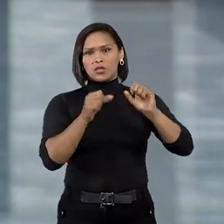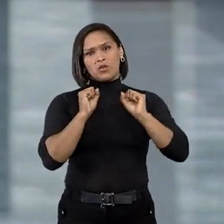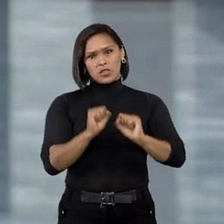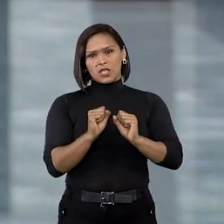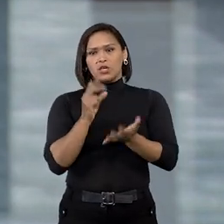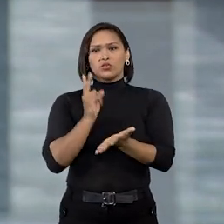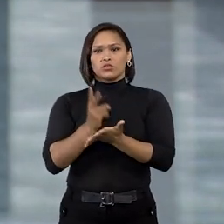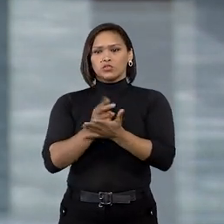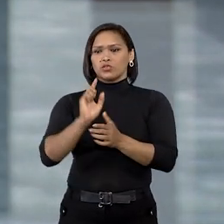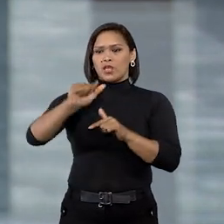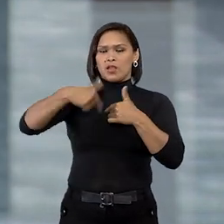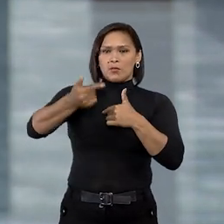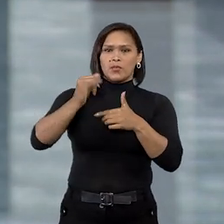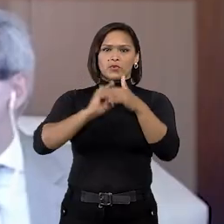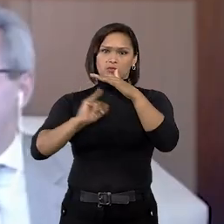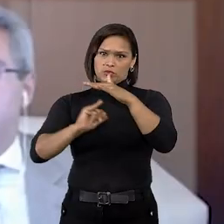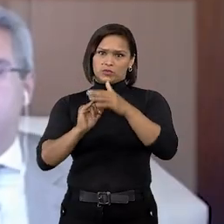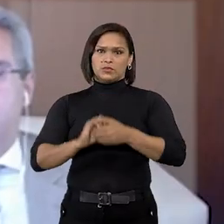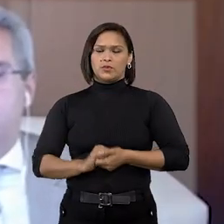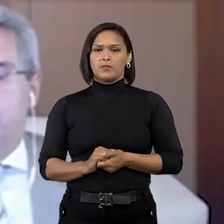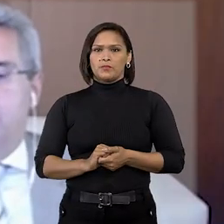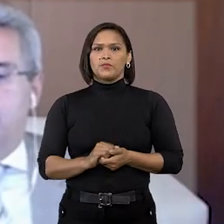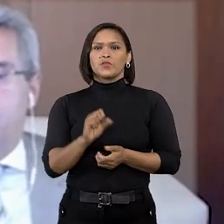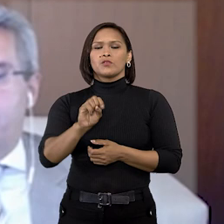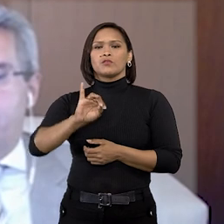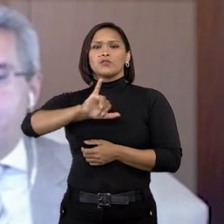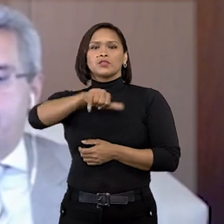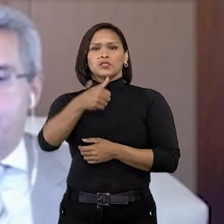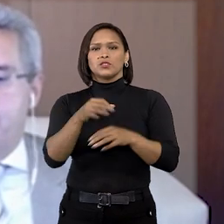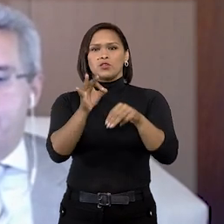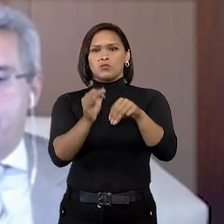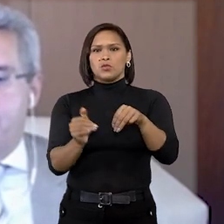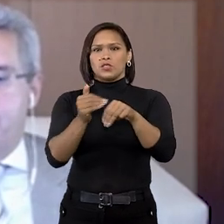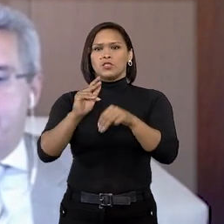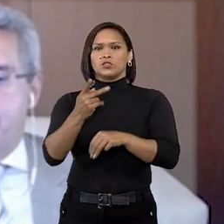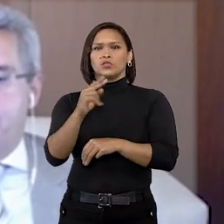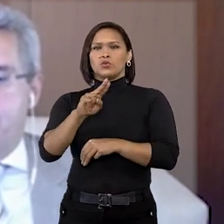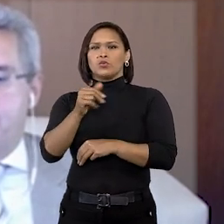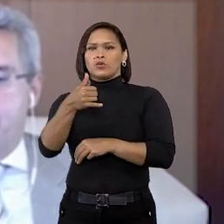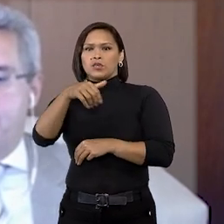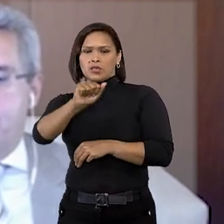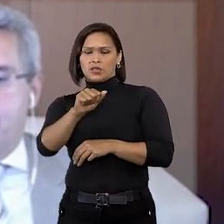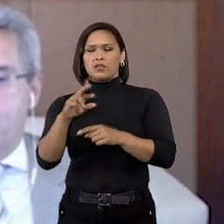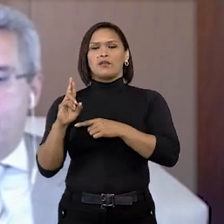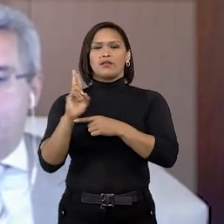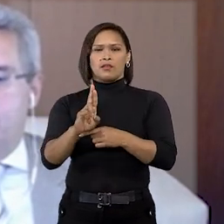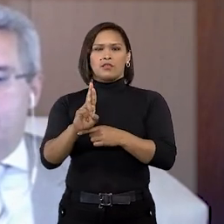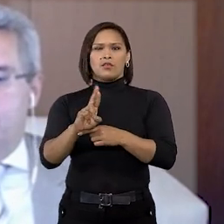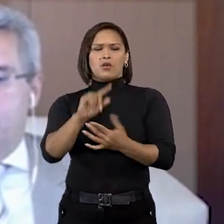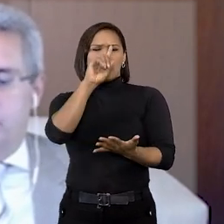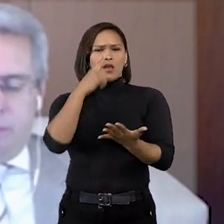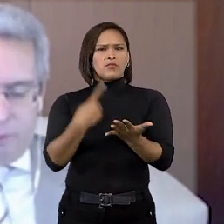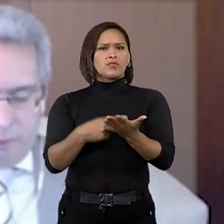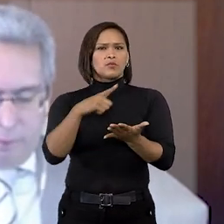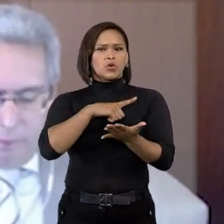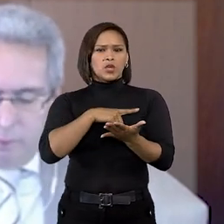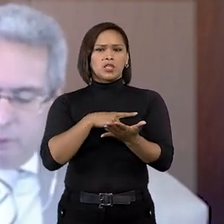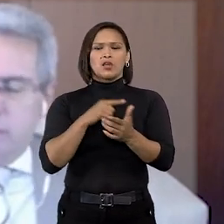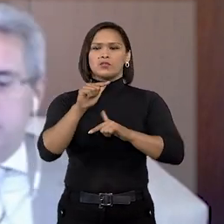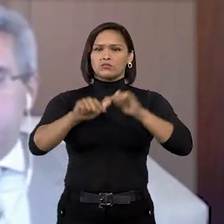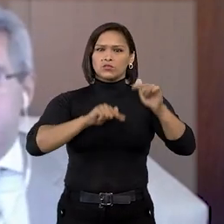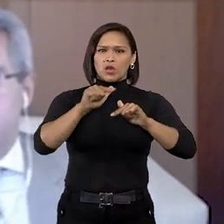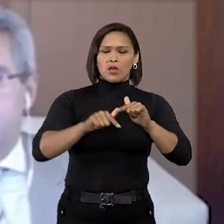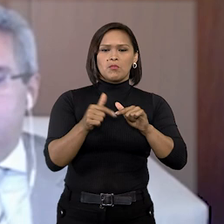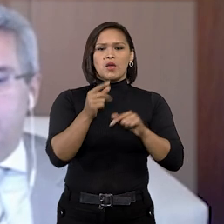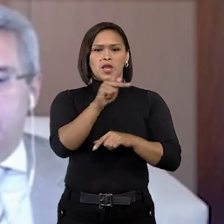tem continuidade na seguinte. No STJ, o ministro Sérgio Cuquina, relator, afirmou que a existência de uma carreira